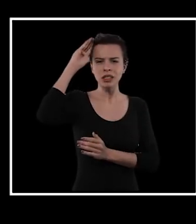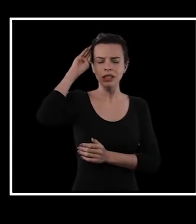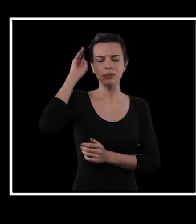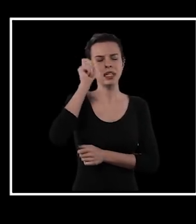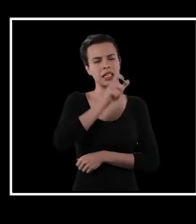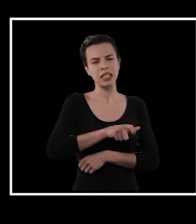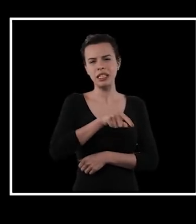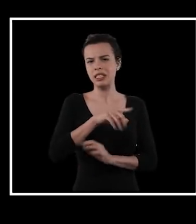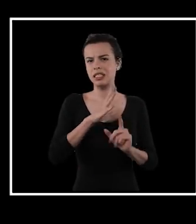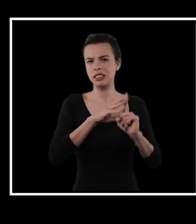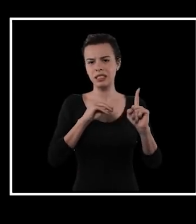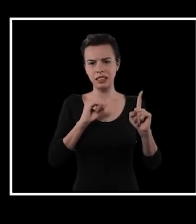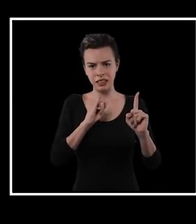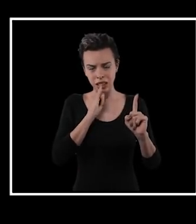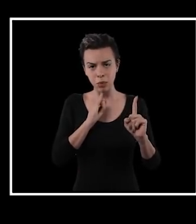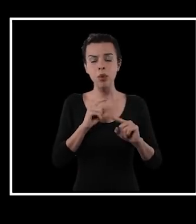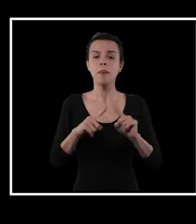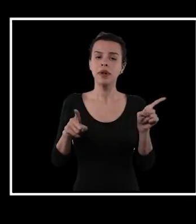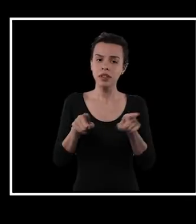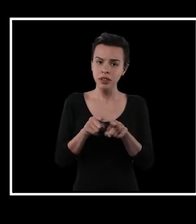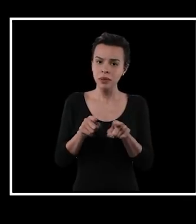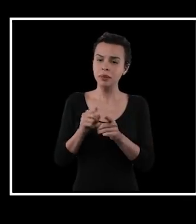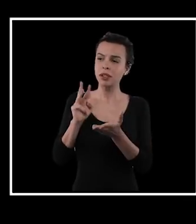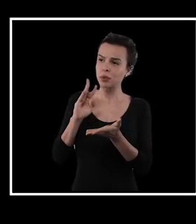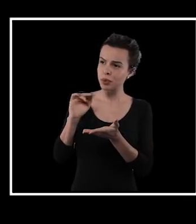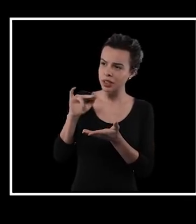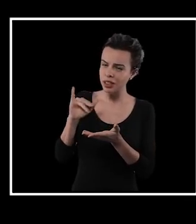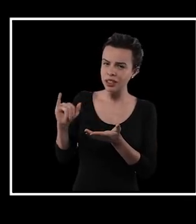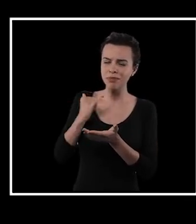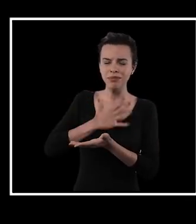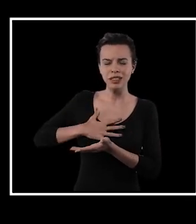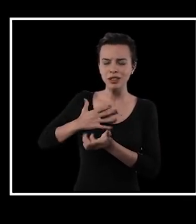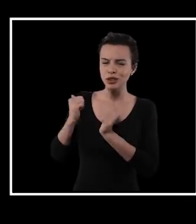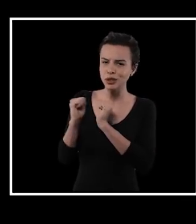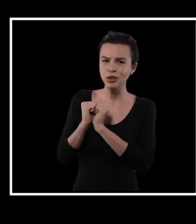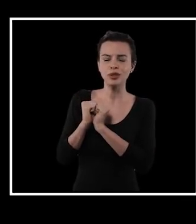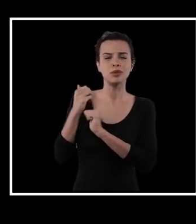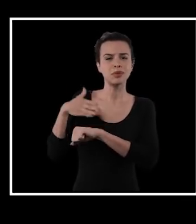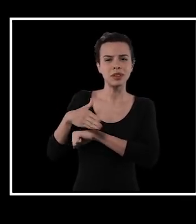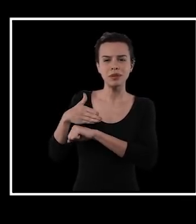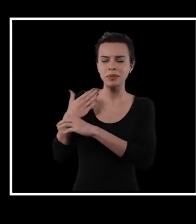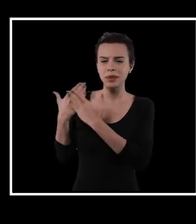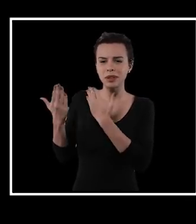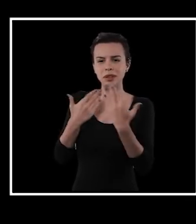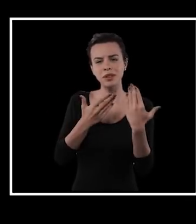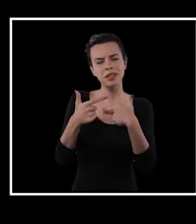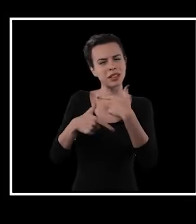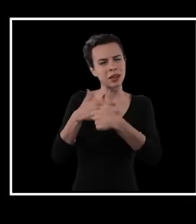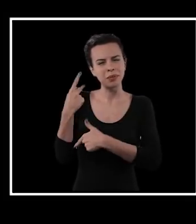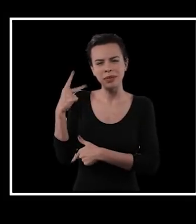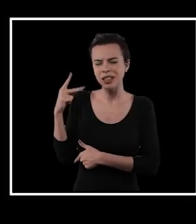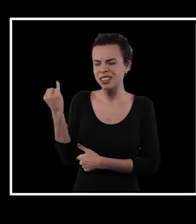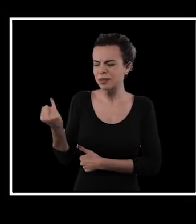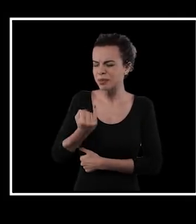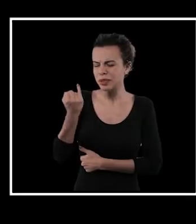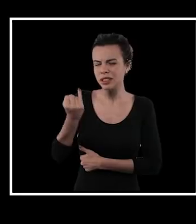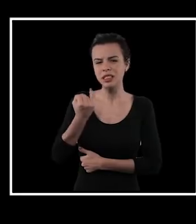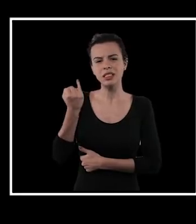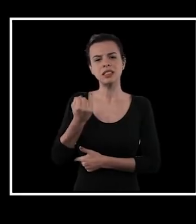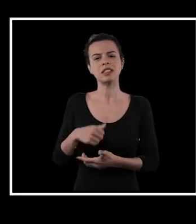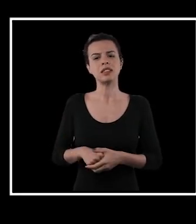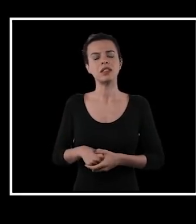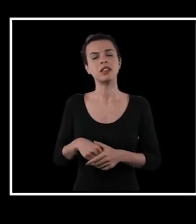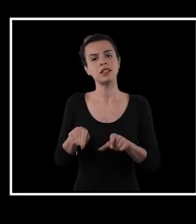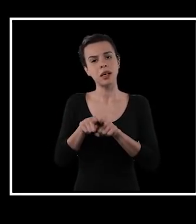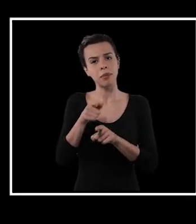o Silvio para mim sem dúvidas é um grande exemplo, mas a Winnie também foi um prazer muito grande participar aqui com você dessa conversa, seu trabalho também é muito